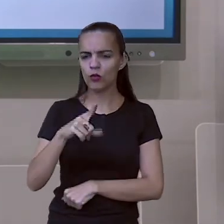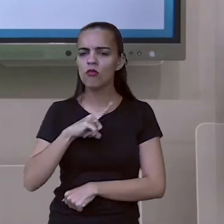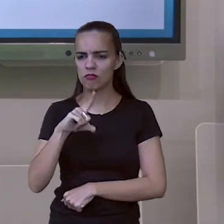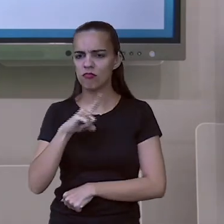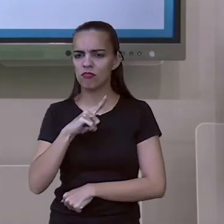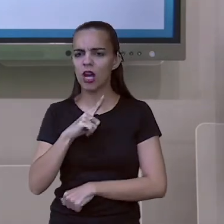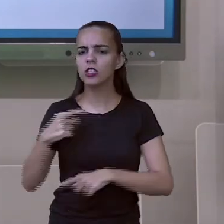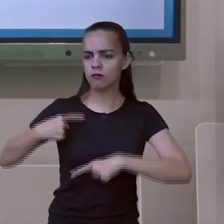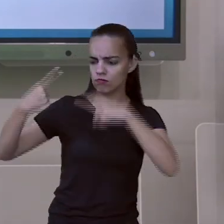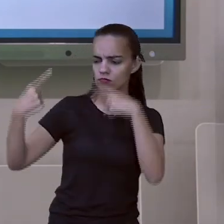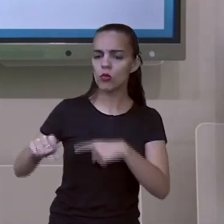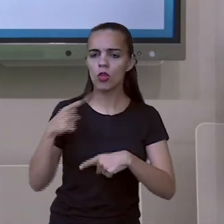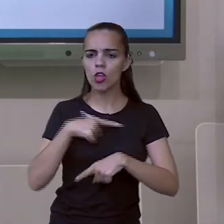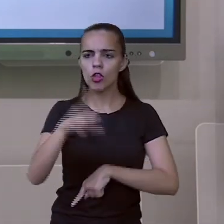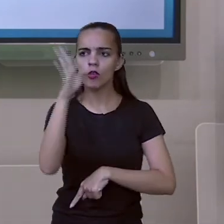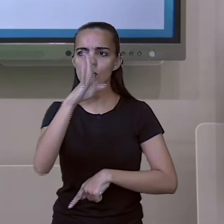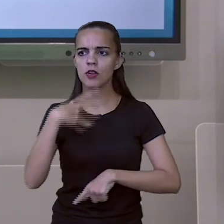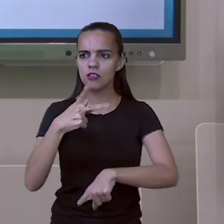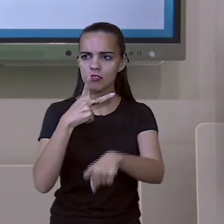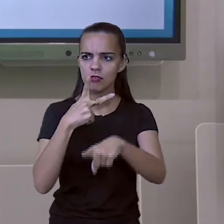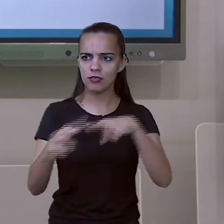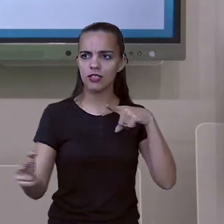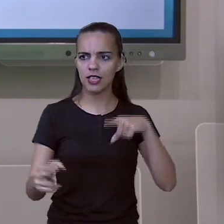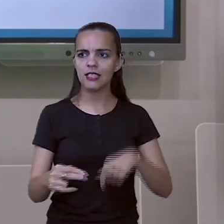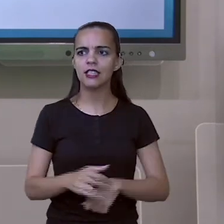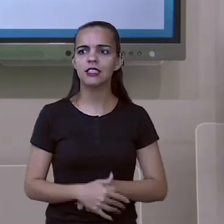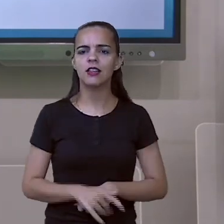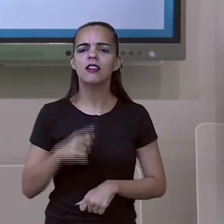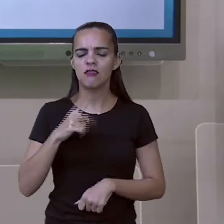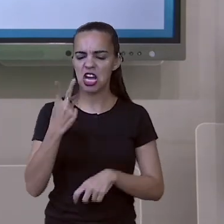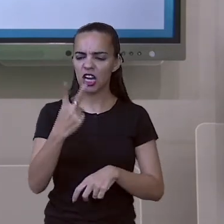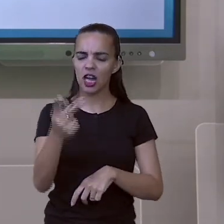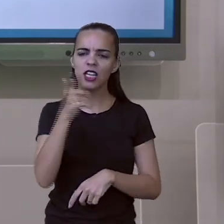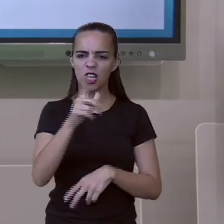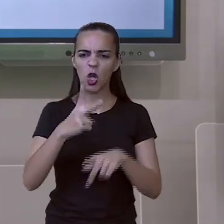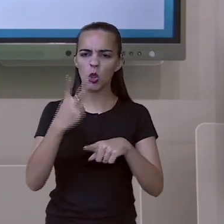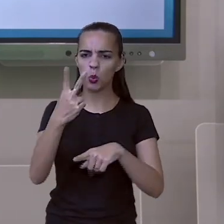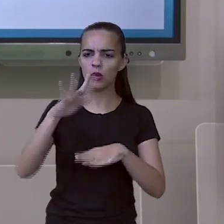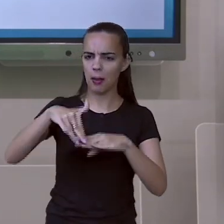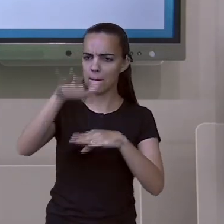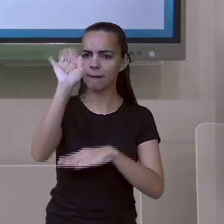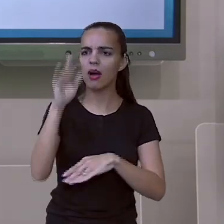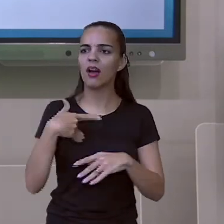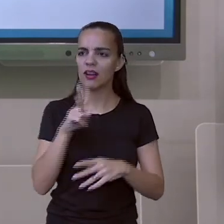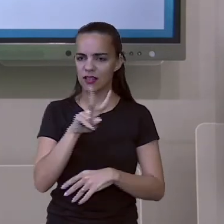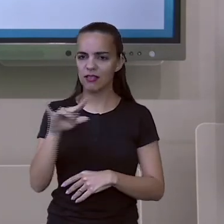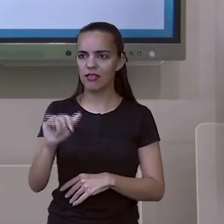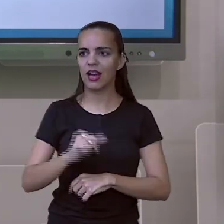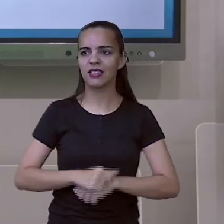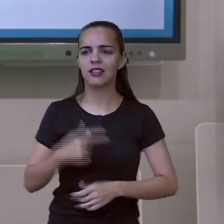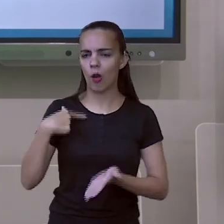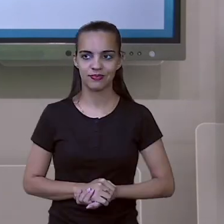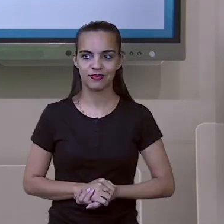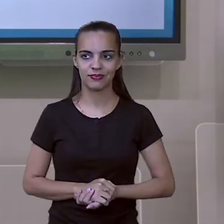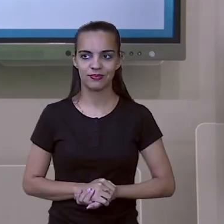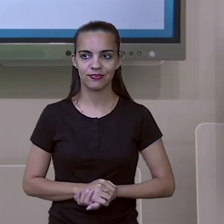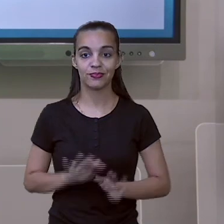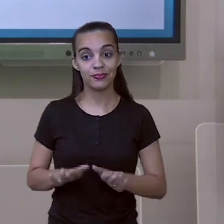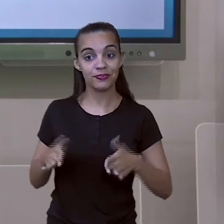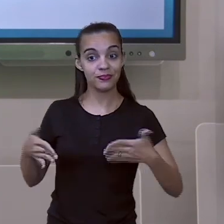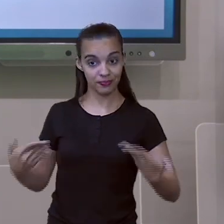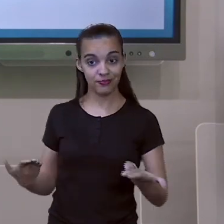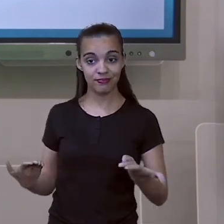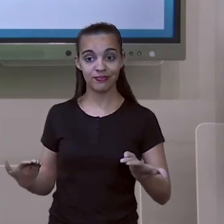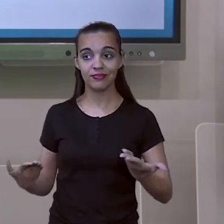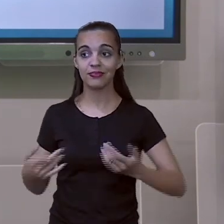porque se ganharam da gente, a gente vai ganhar duas para mais deles. Combinado? E é isso aí. Então,